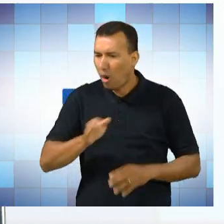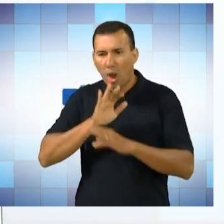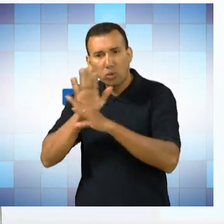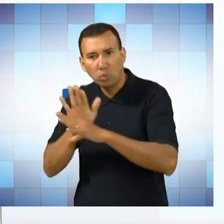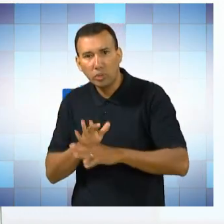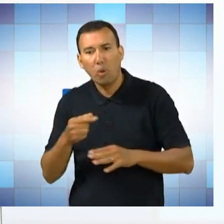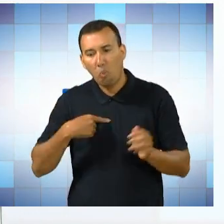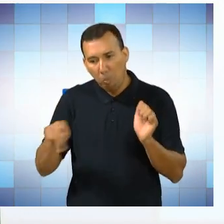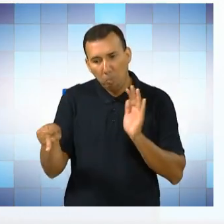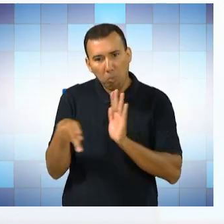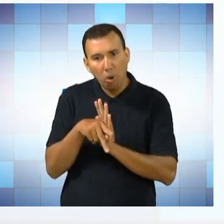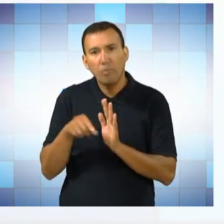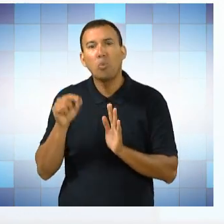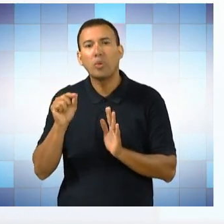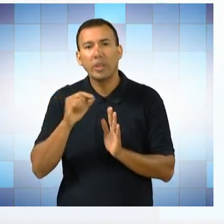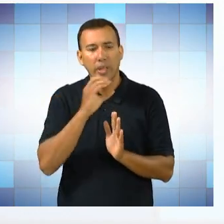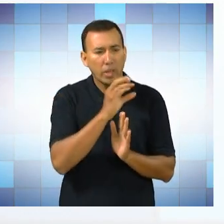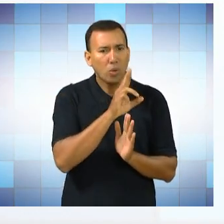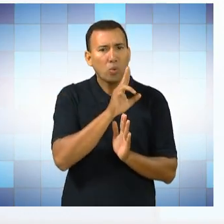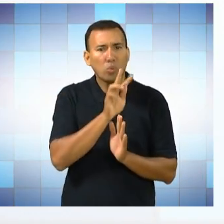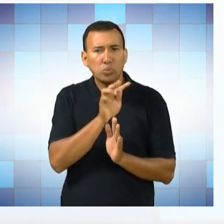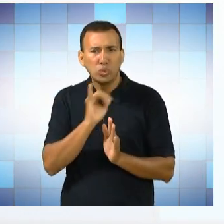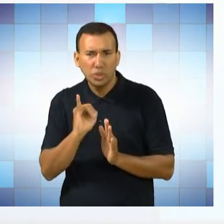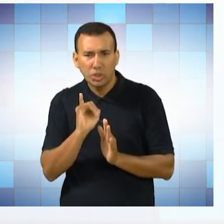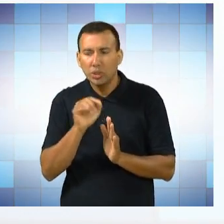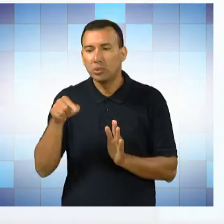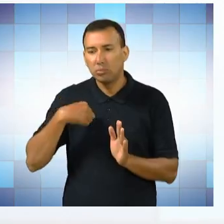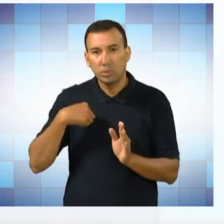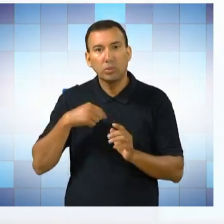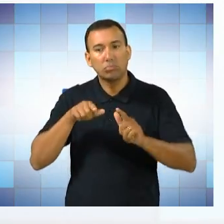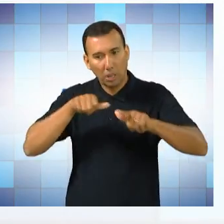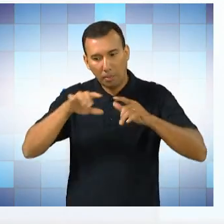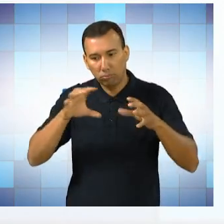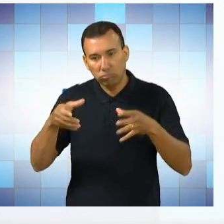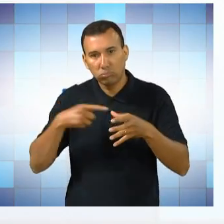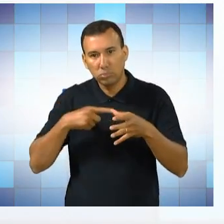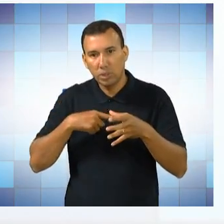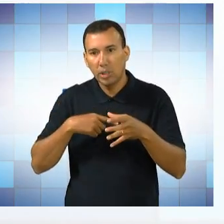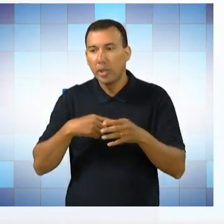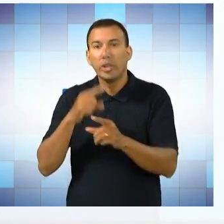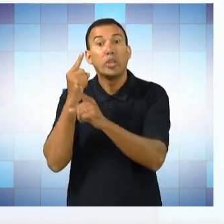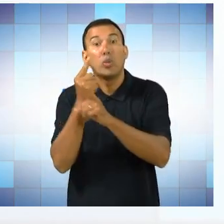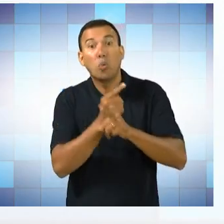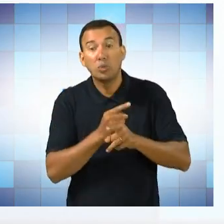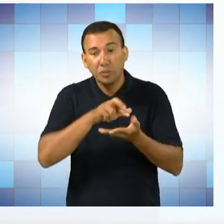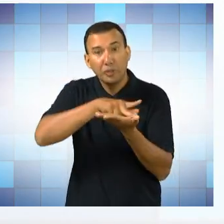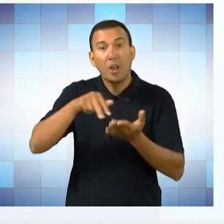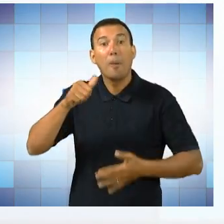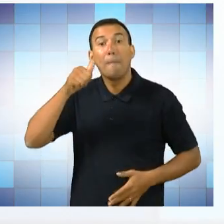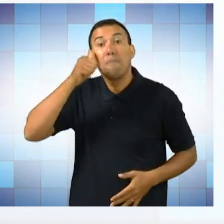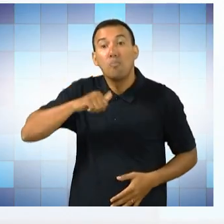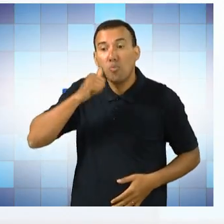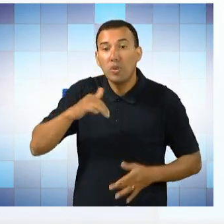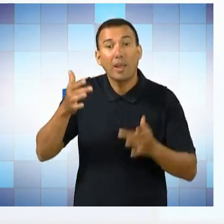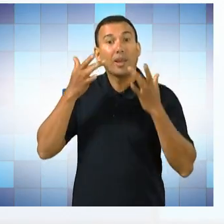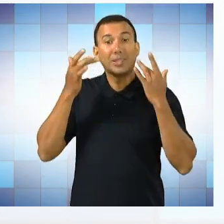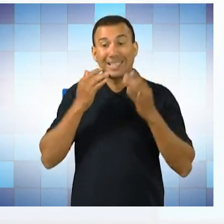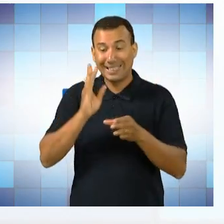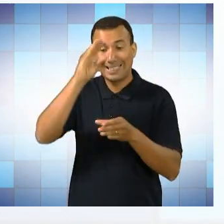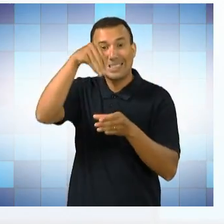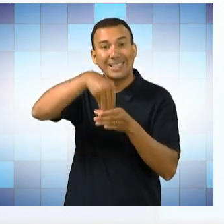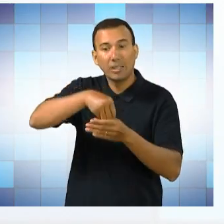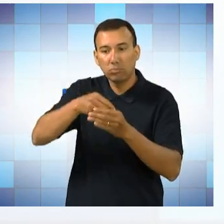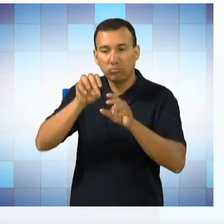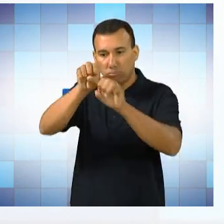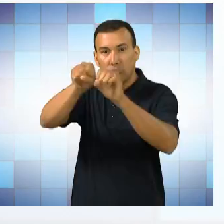mulheres que se chama Puti Teatro Labore. E aí nós fizemos um encontro de mulheres artistas dentro da penitenciária.